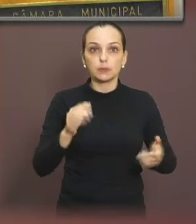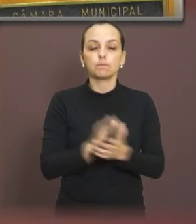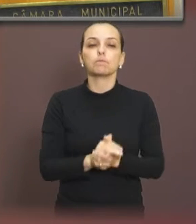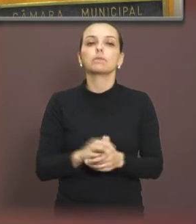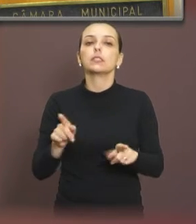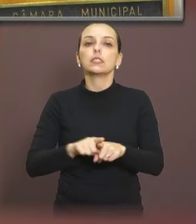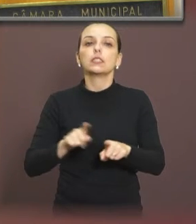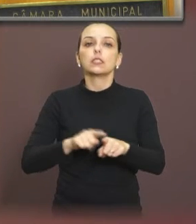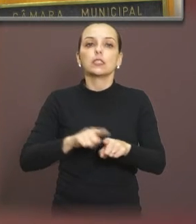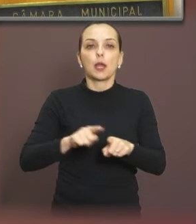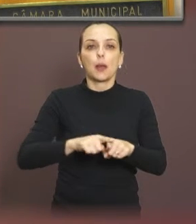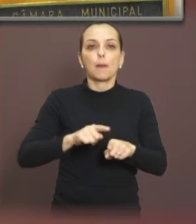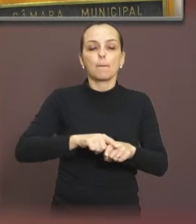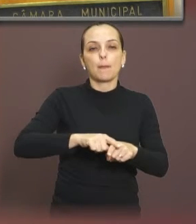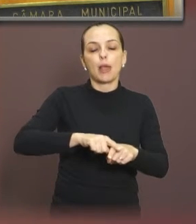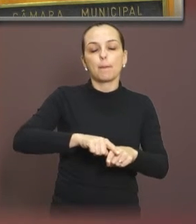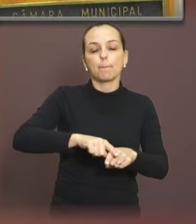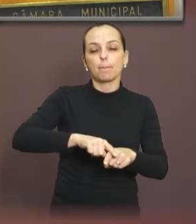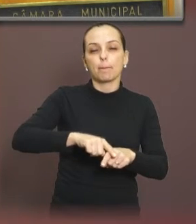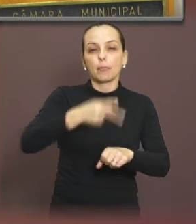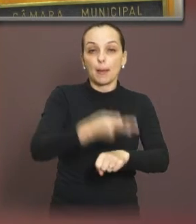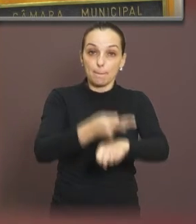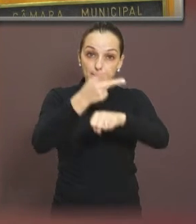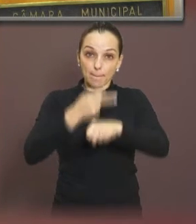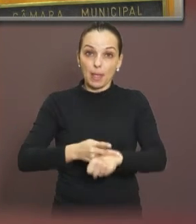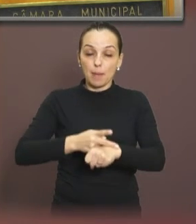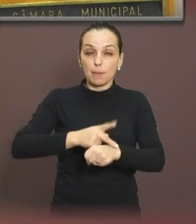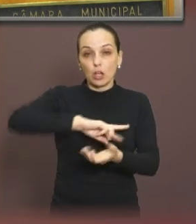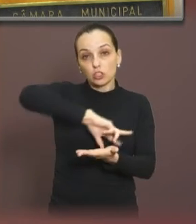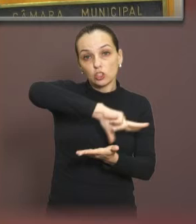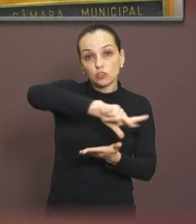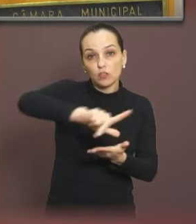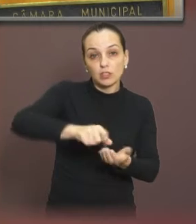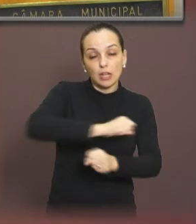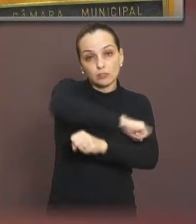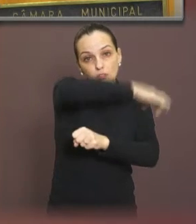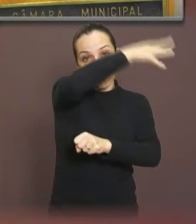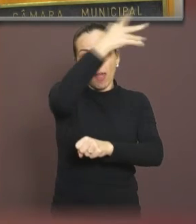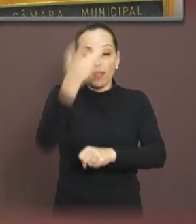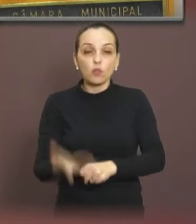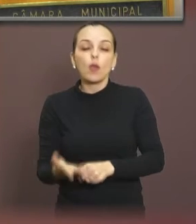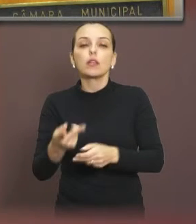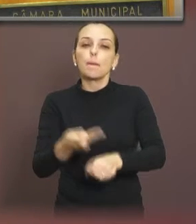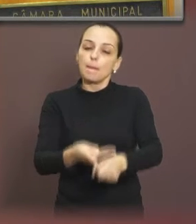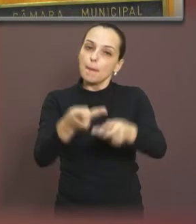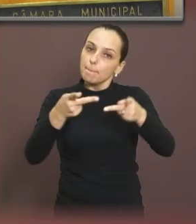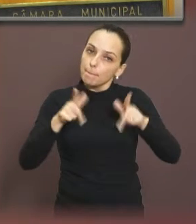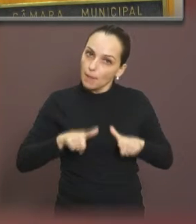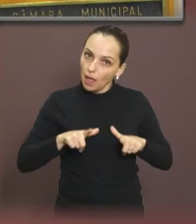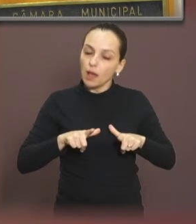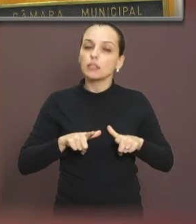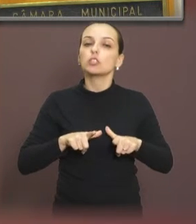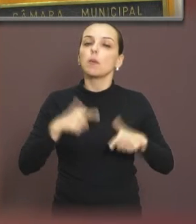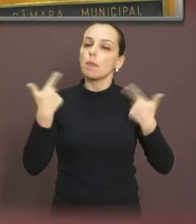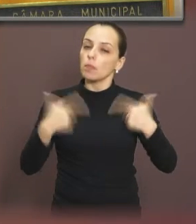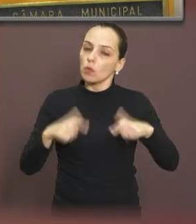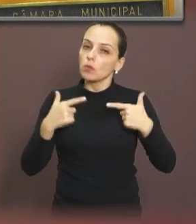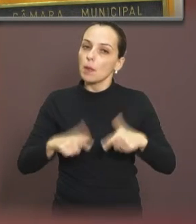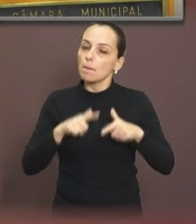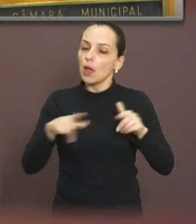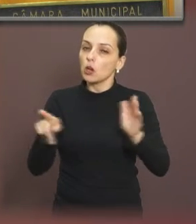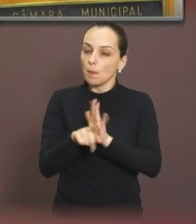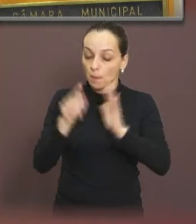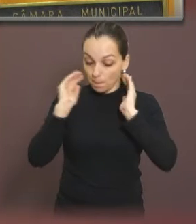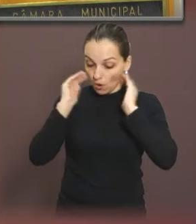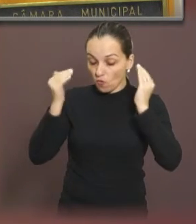14º Prêmio Diversidade Arco-Íris. Na foto, vocês vão ver que nós fomos também premiados pela nossa atuação, pela atuação do mandato,